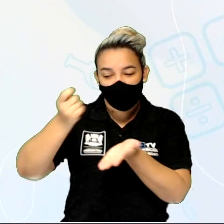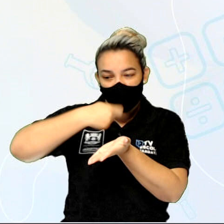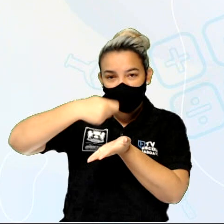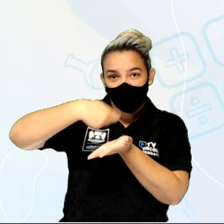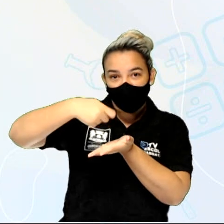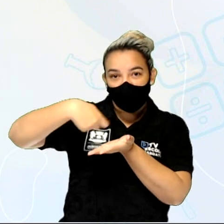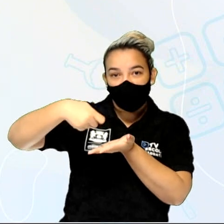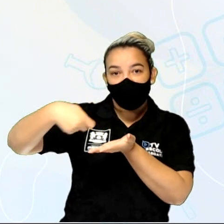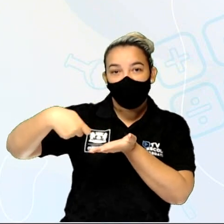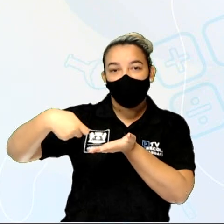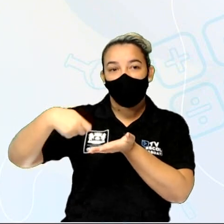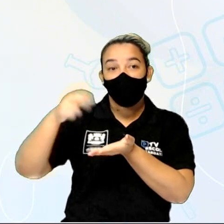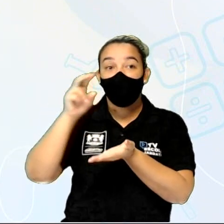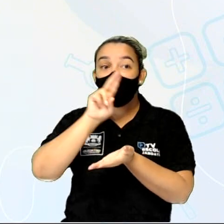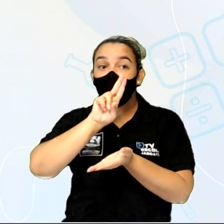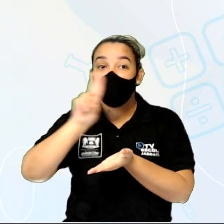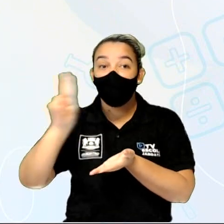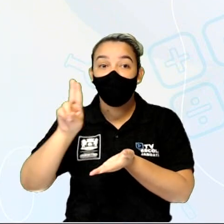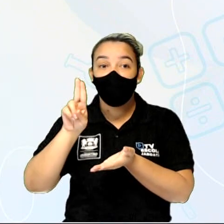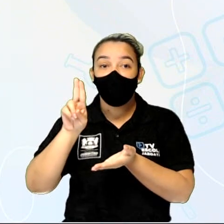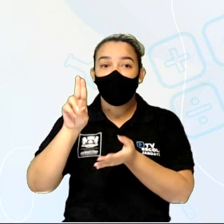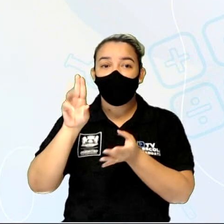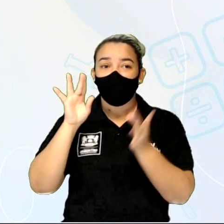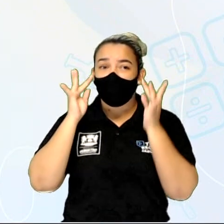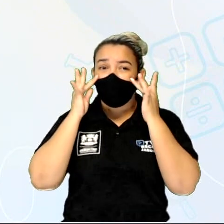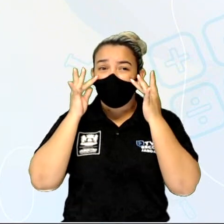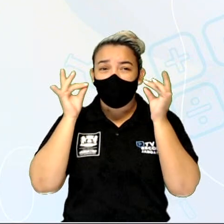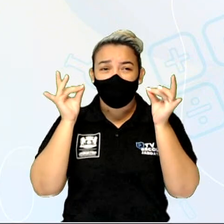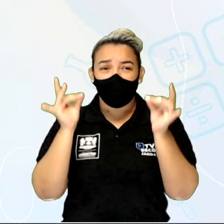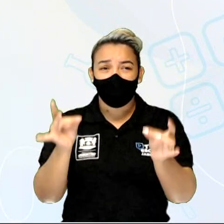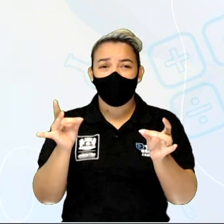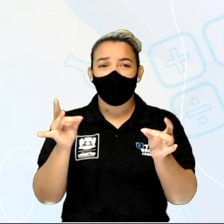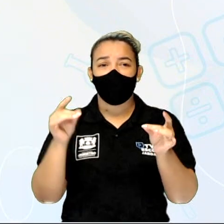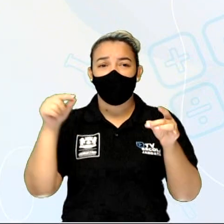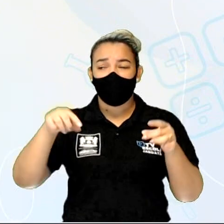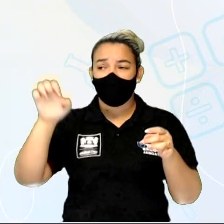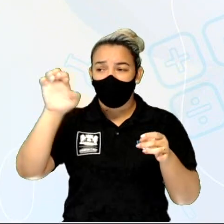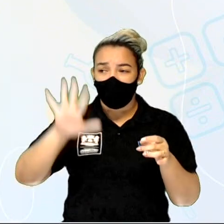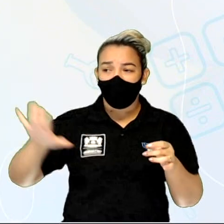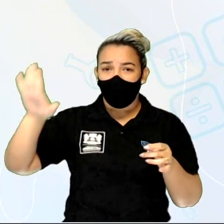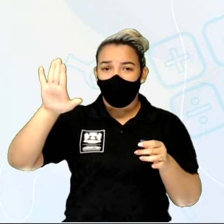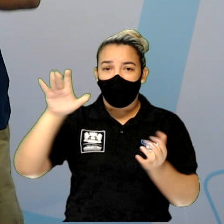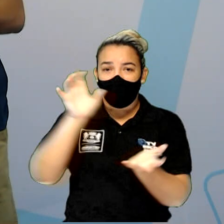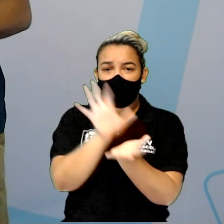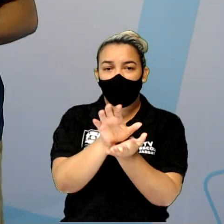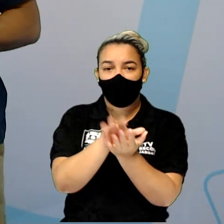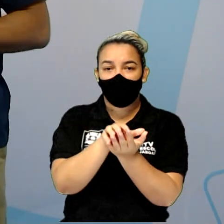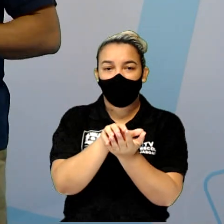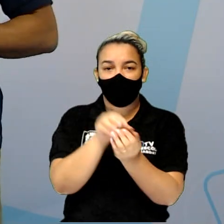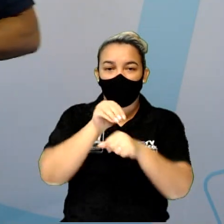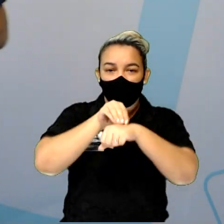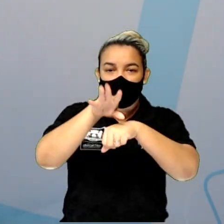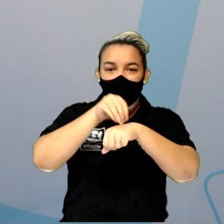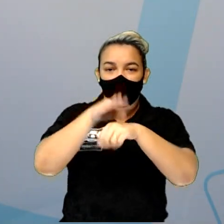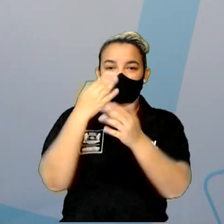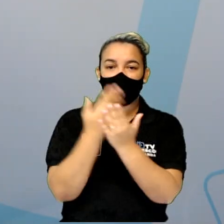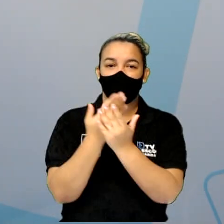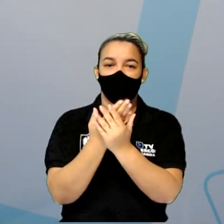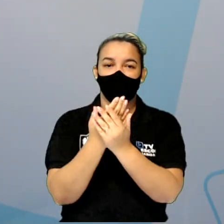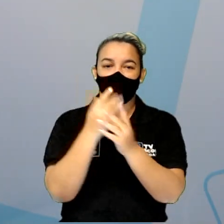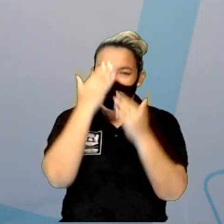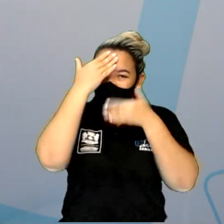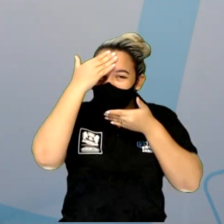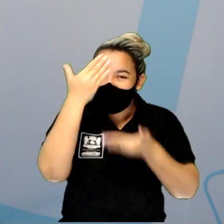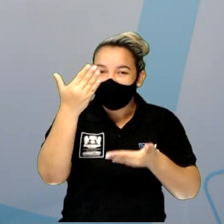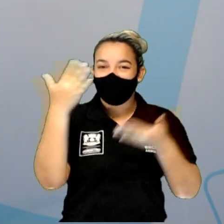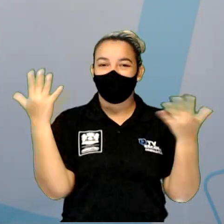seu caderno o nome do ponto culminante da Europa e de Pernambuco. Ok? Fica aí a dica para a nossa aula. Obrigado